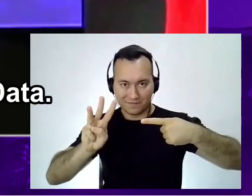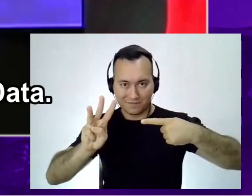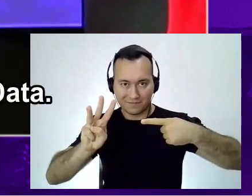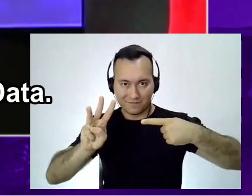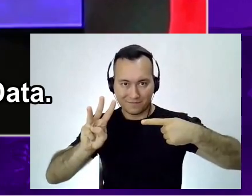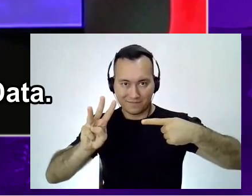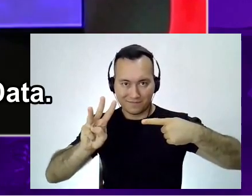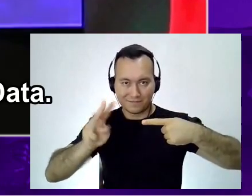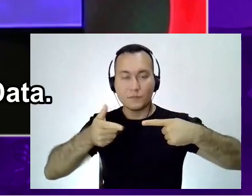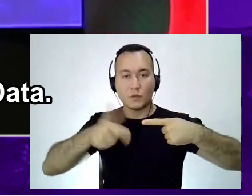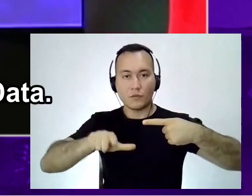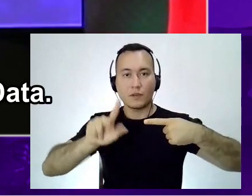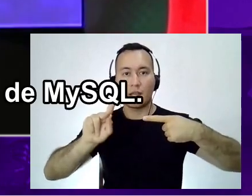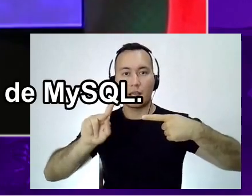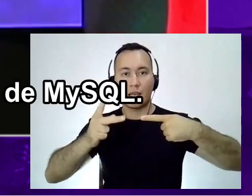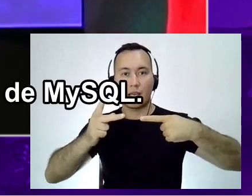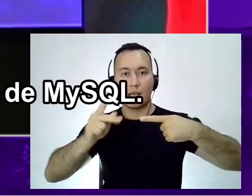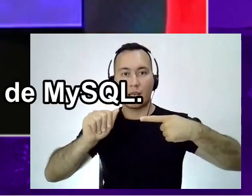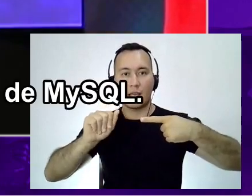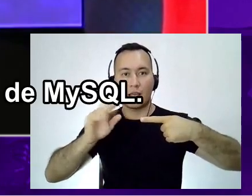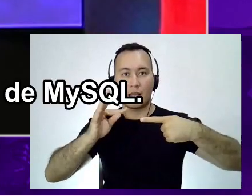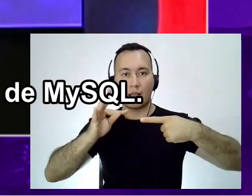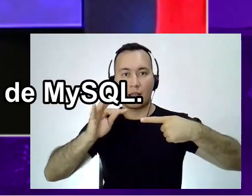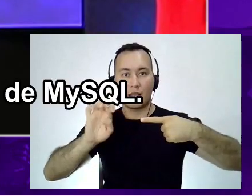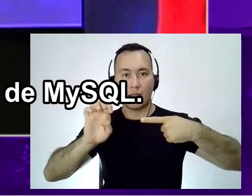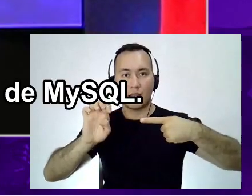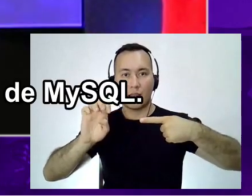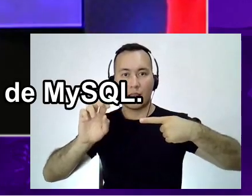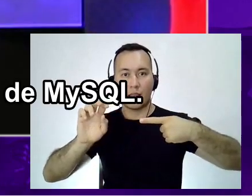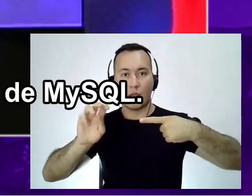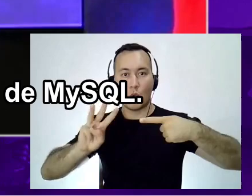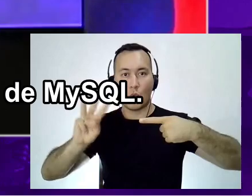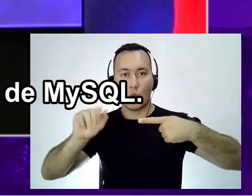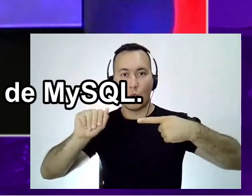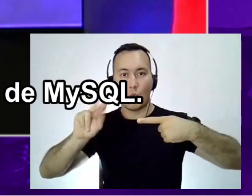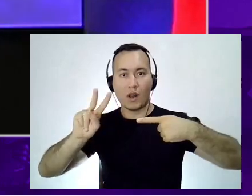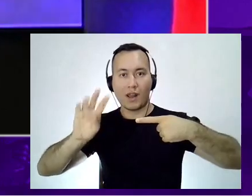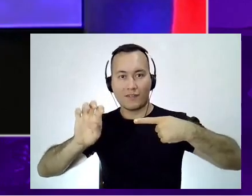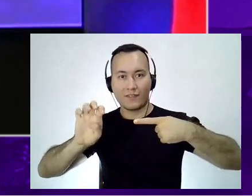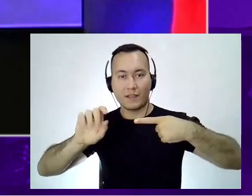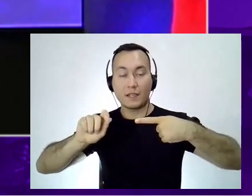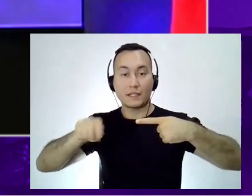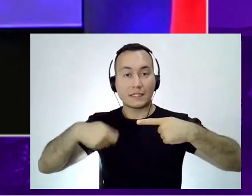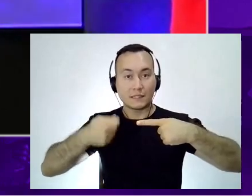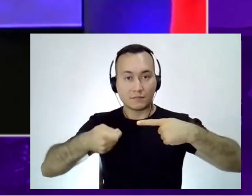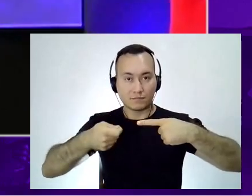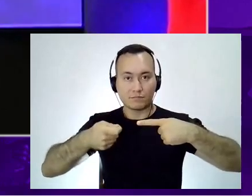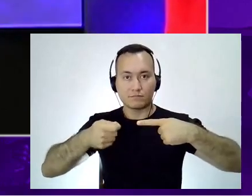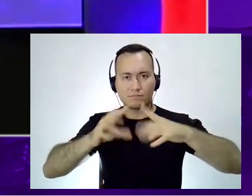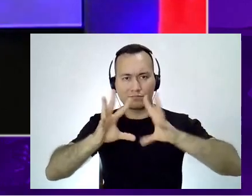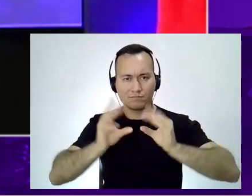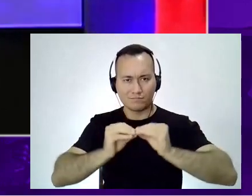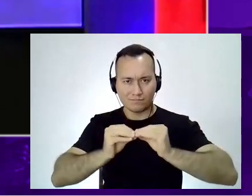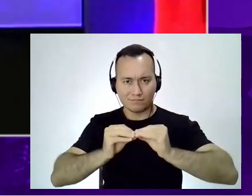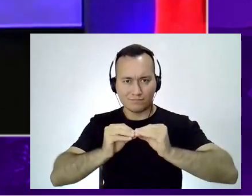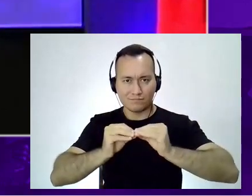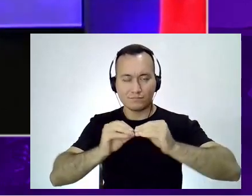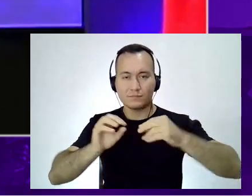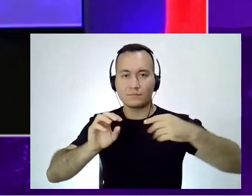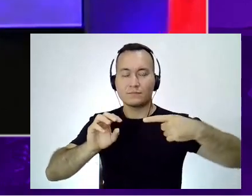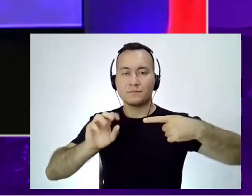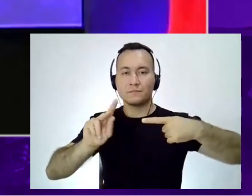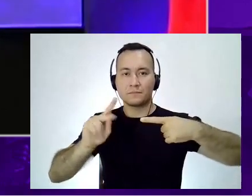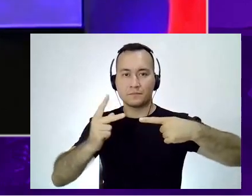mas hoje o HeatWave já é uma plataforma de big data, a gente está evoluindo, tem Generative AI agora em cima de MySQL, então tem muito a ver com o tema,